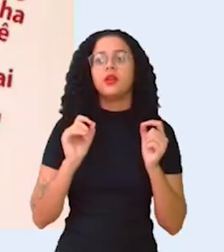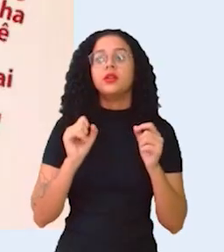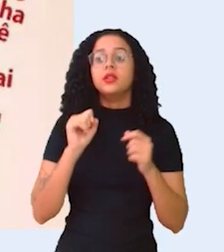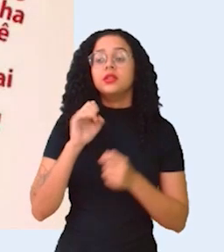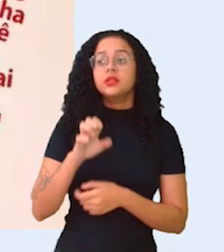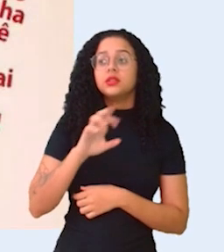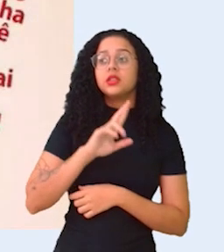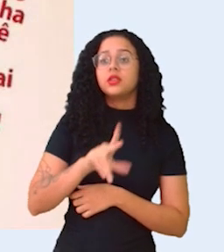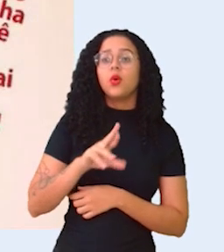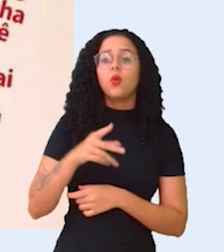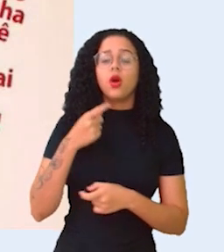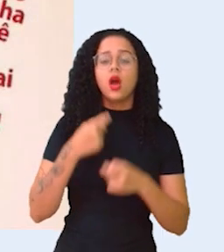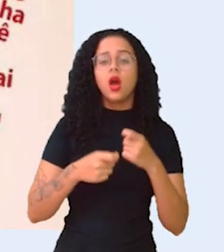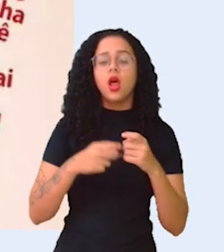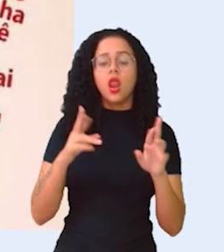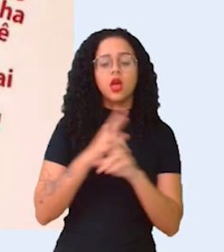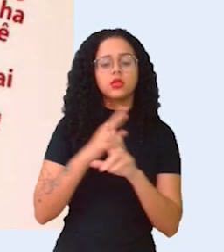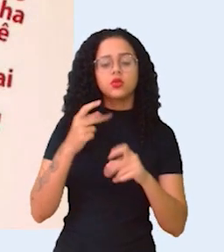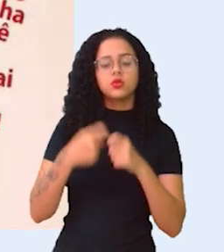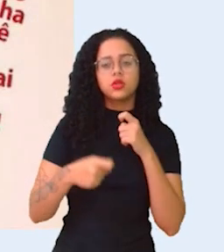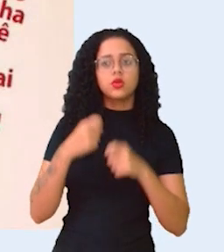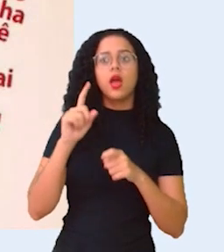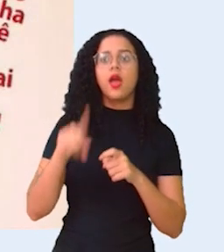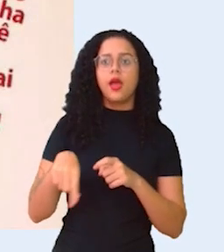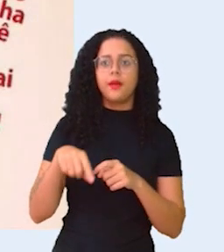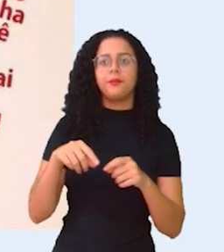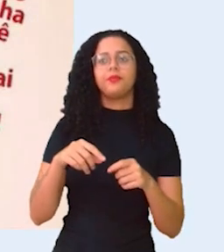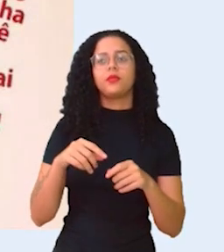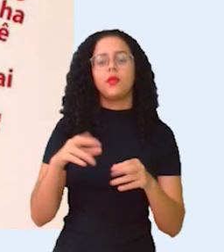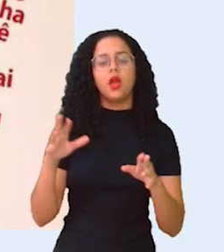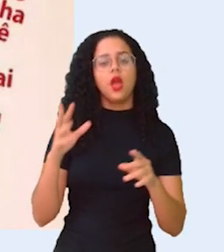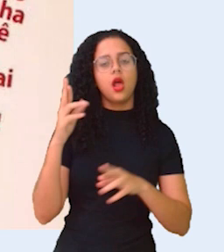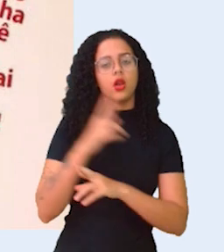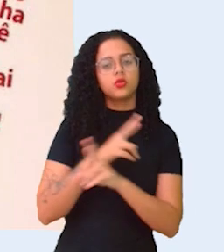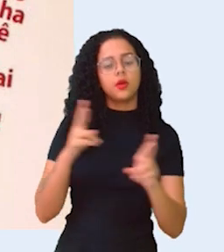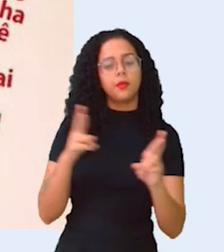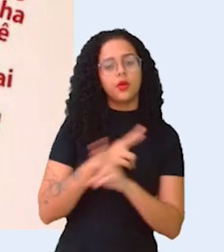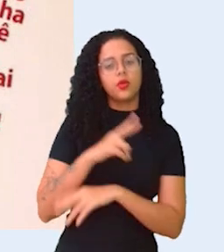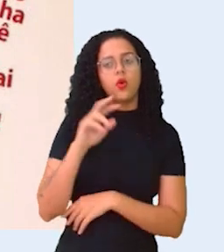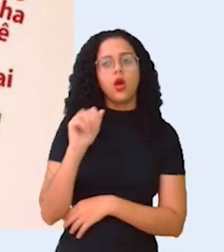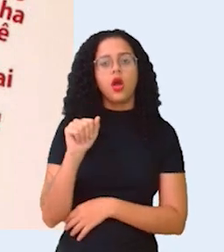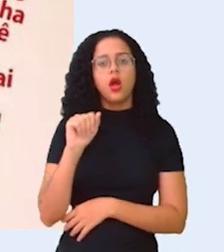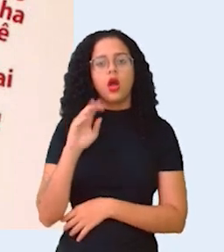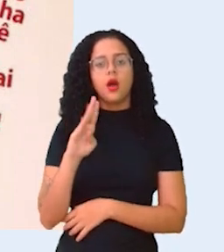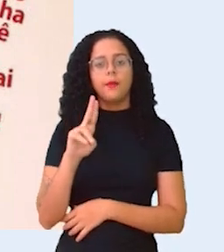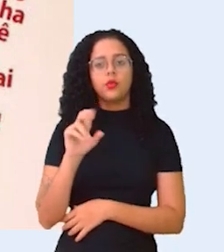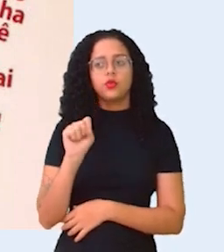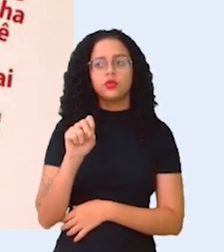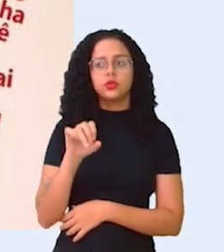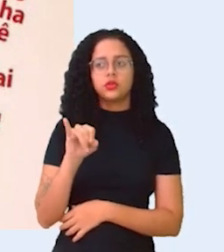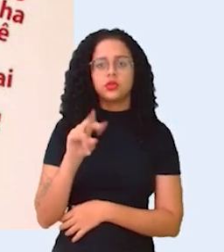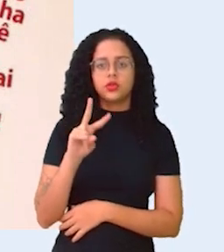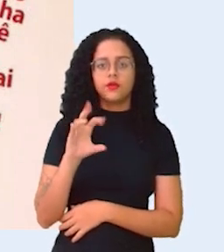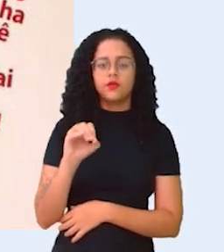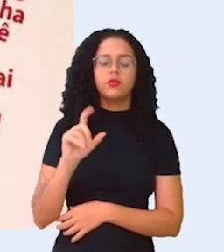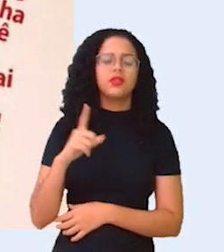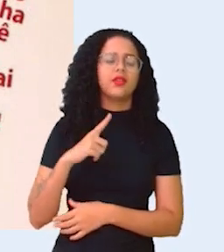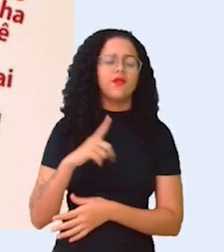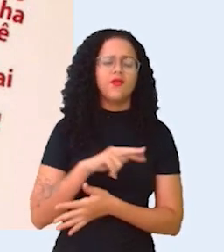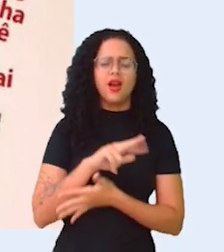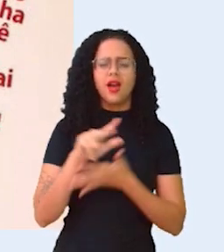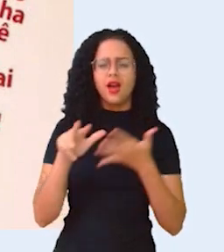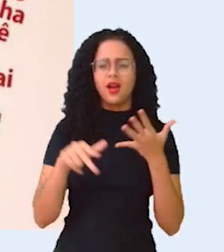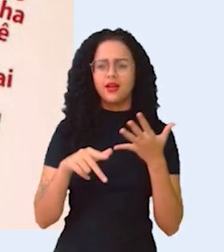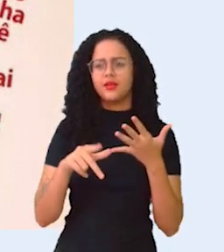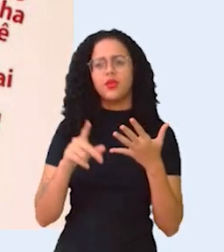se não é uma relação sexual, é um relacionamento abusivo, não é, professora? É, relacionamento abusivo é muito amplo, né,